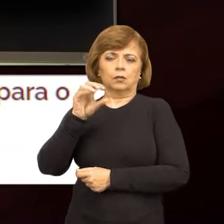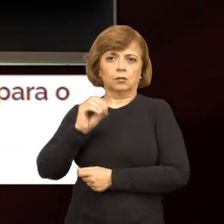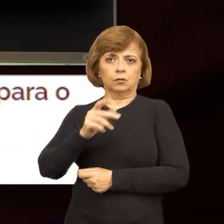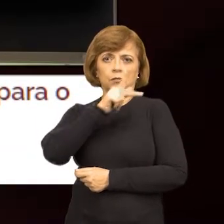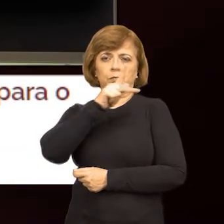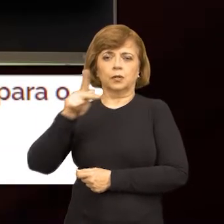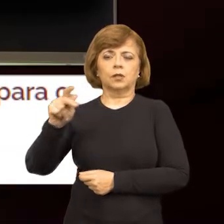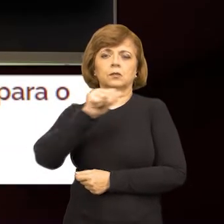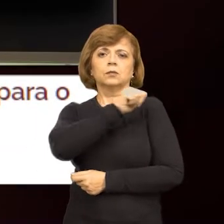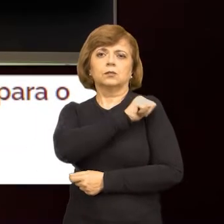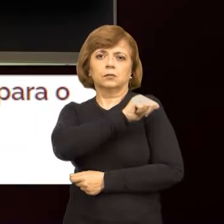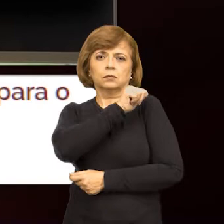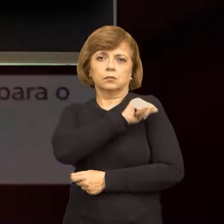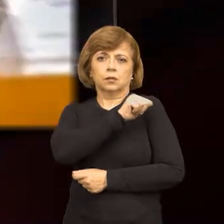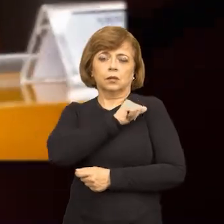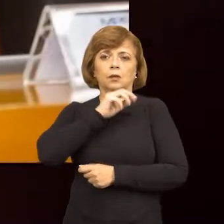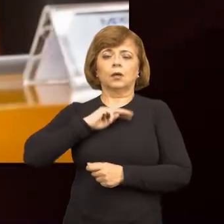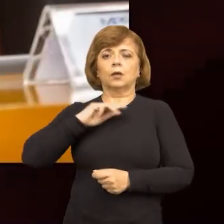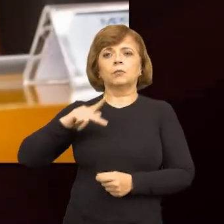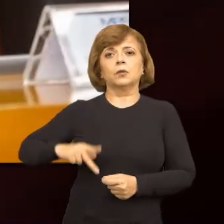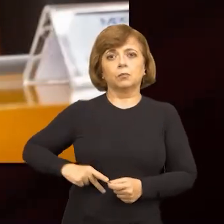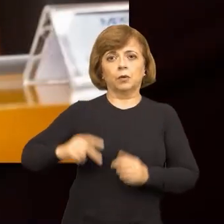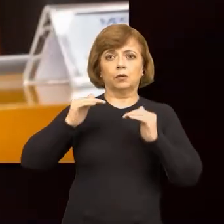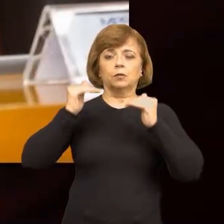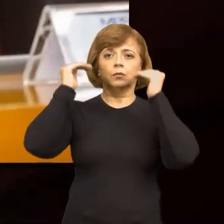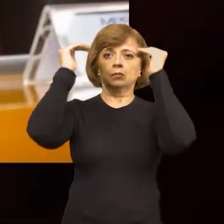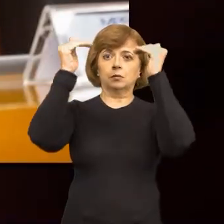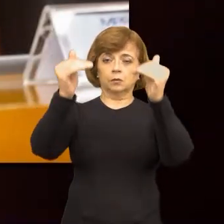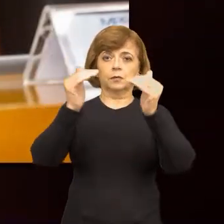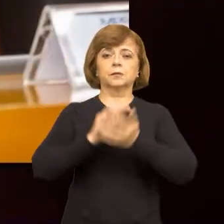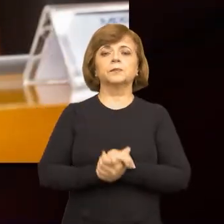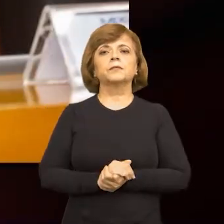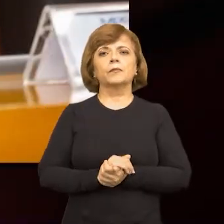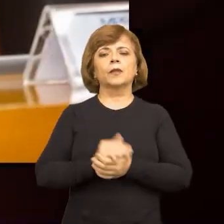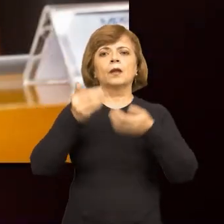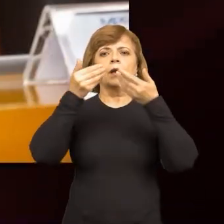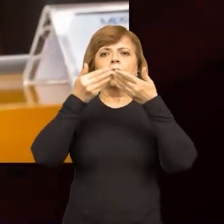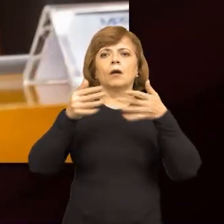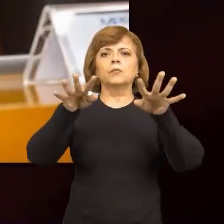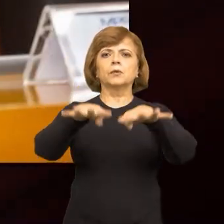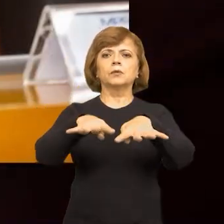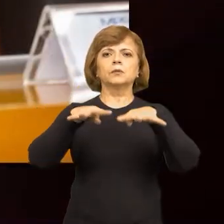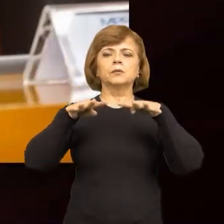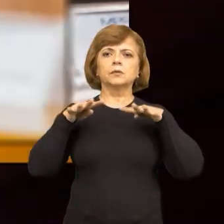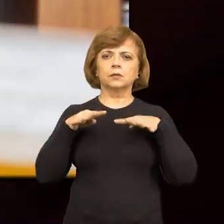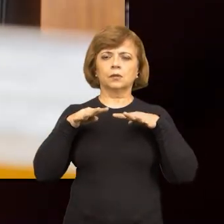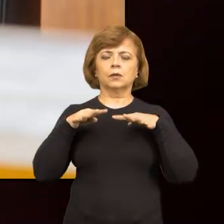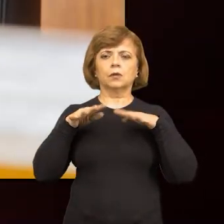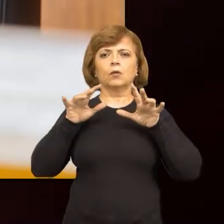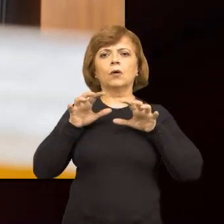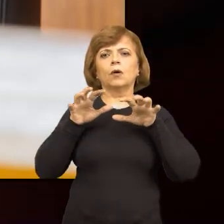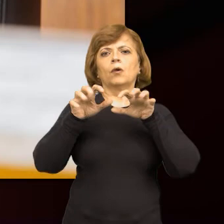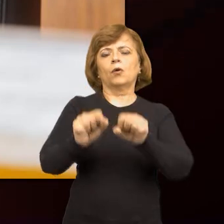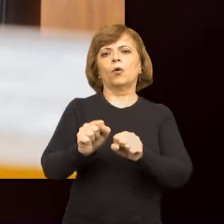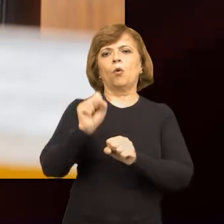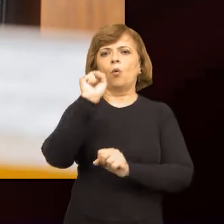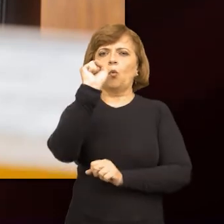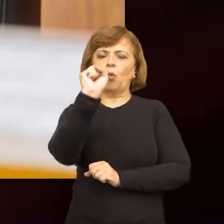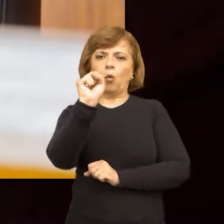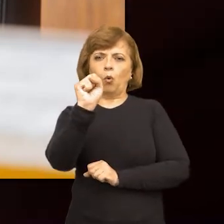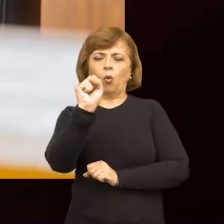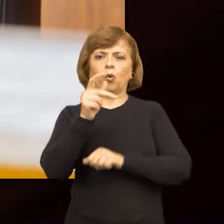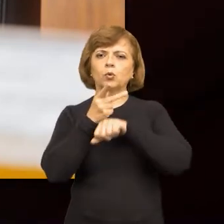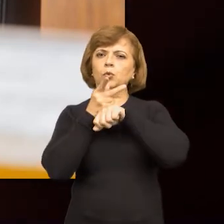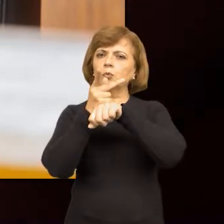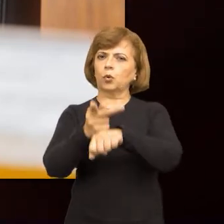Conselho Superior do Ministério Público do Estado do Rio de Janeiro, abriu a sessão solene que empossou oito procuradores